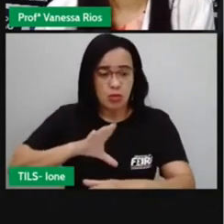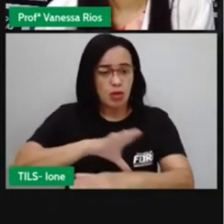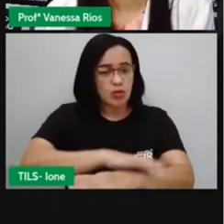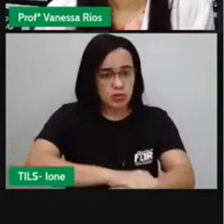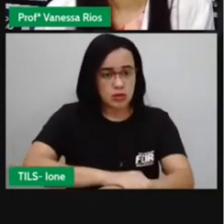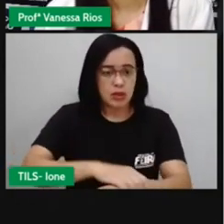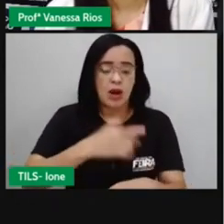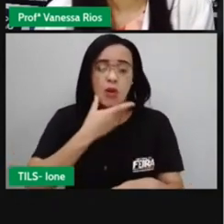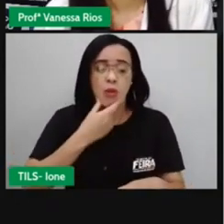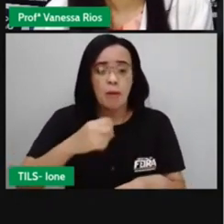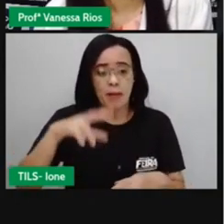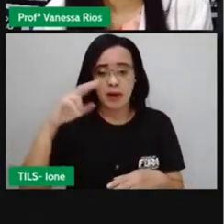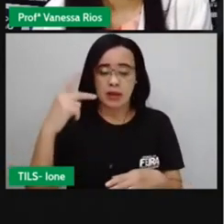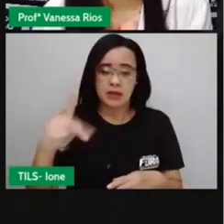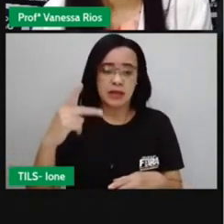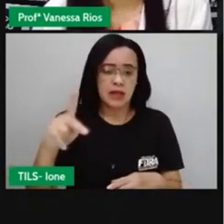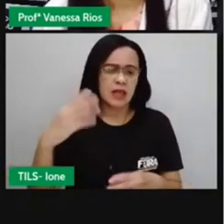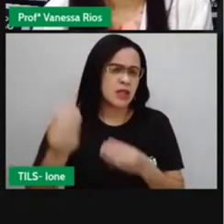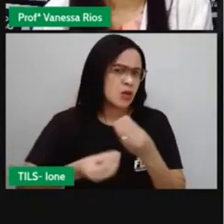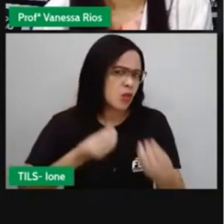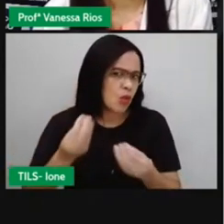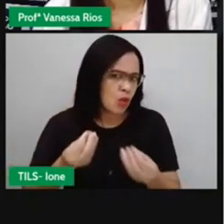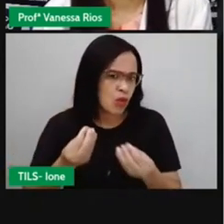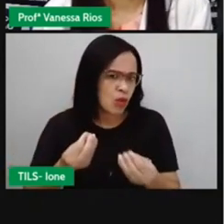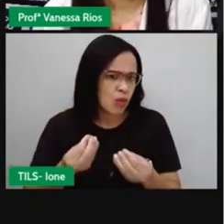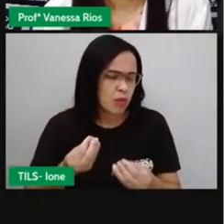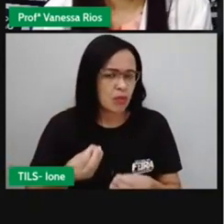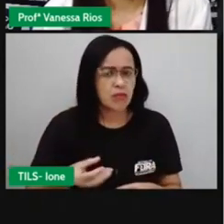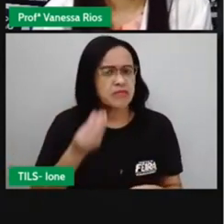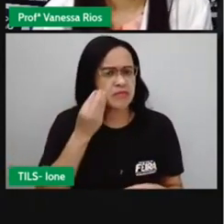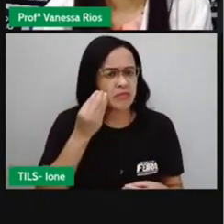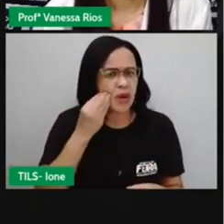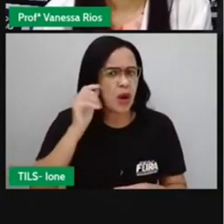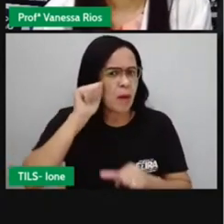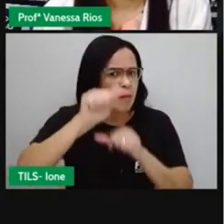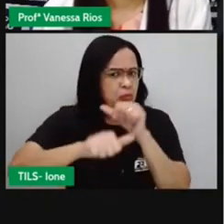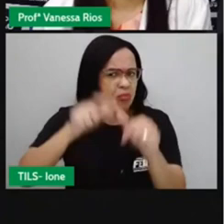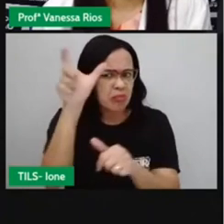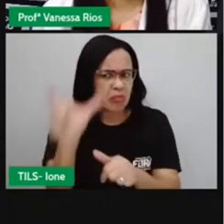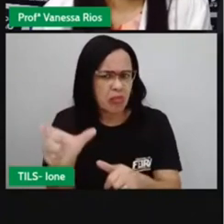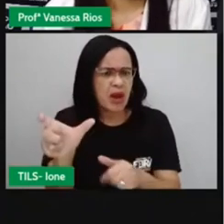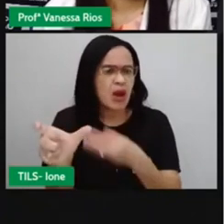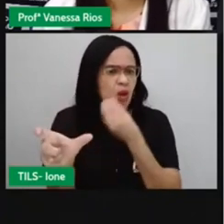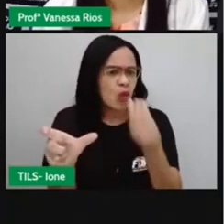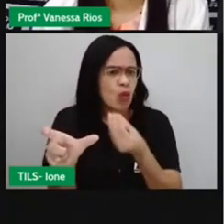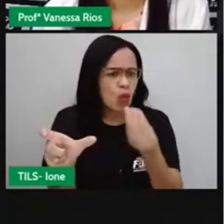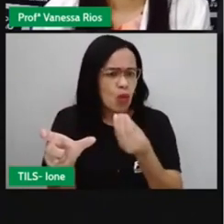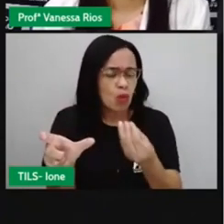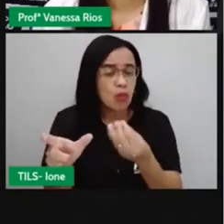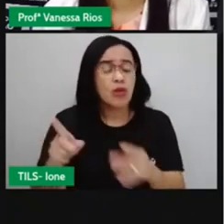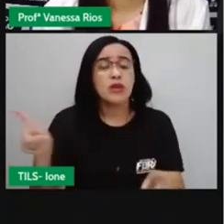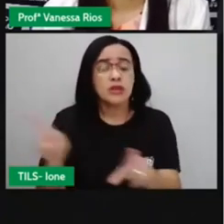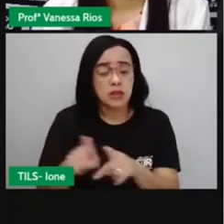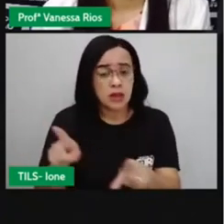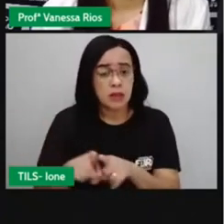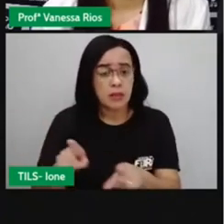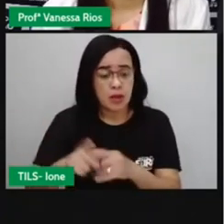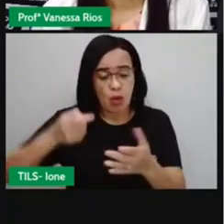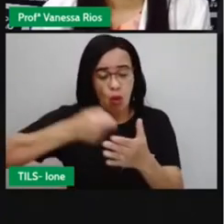e a visão que as pessoas tinham de Dom Pedro. Exigiu até que ele voltasse, né, para Portugal.